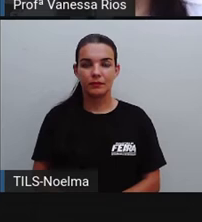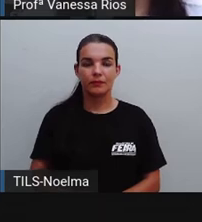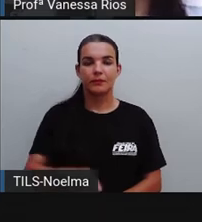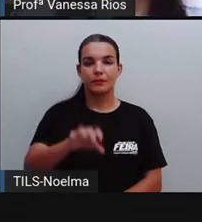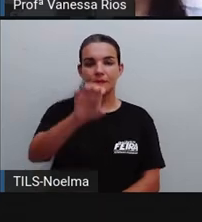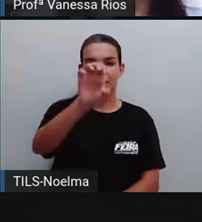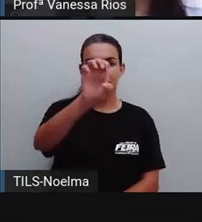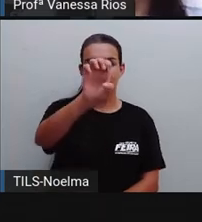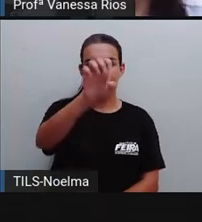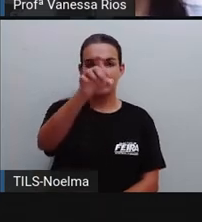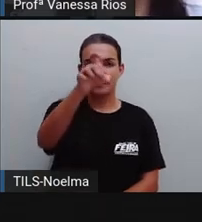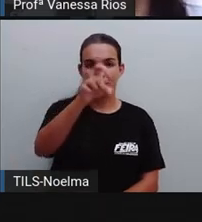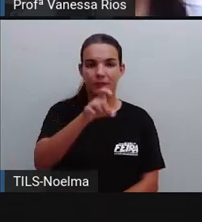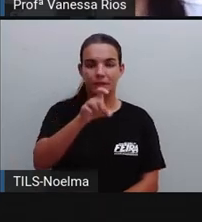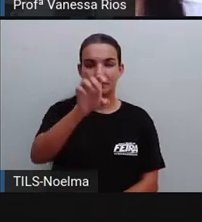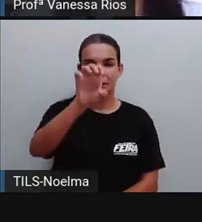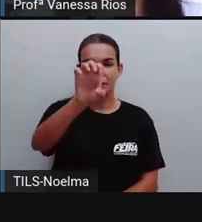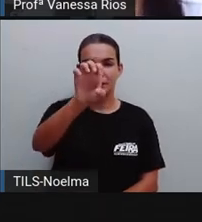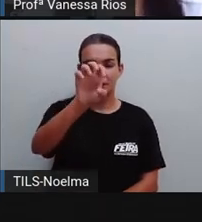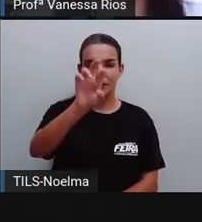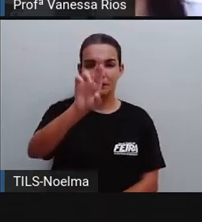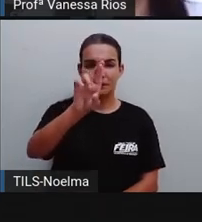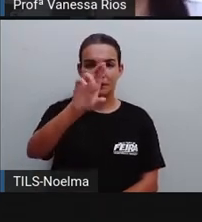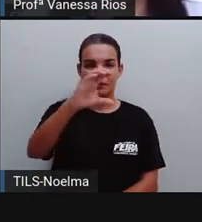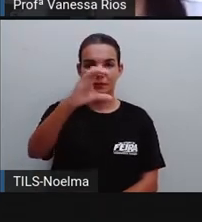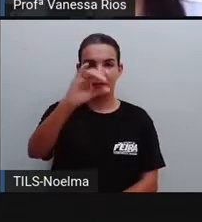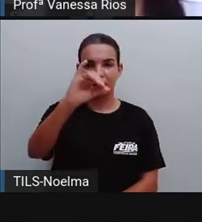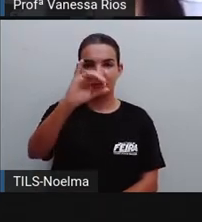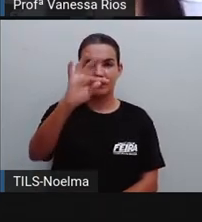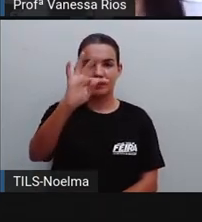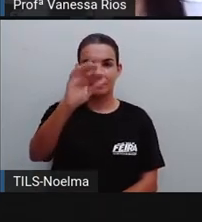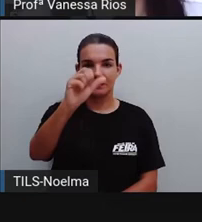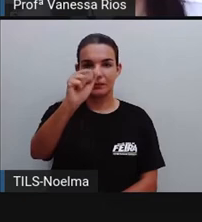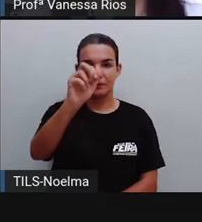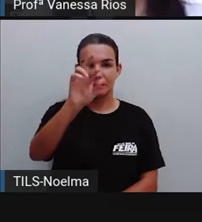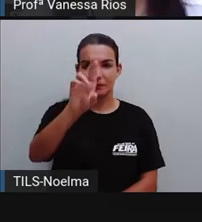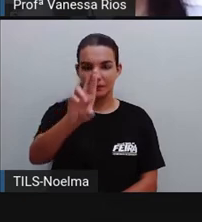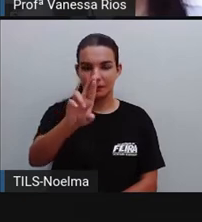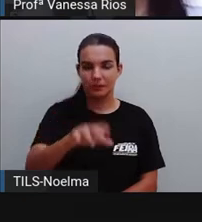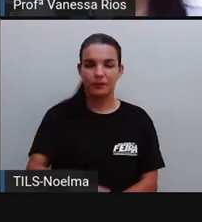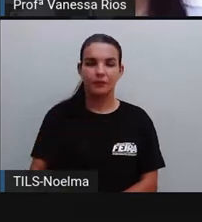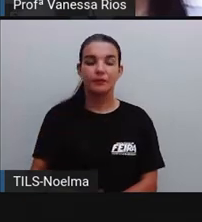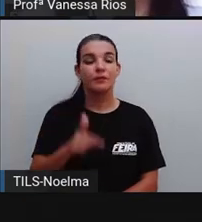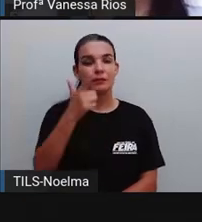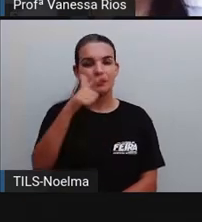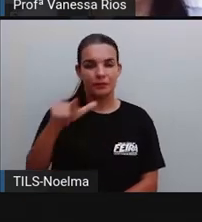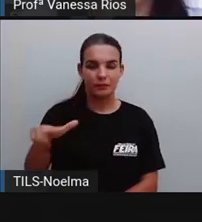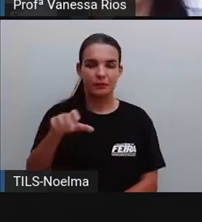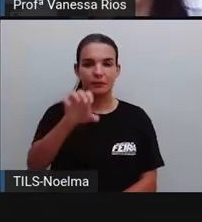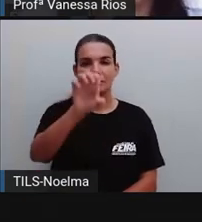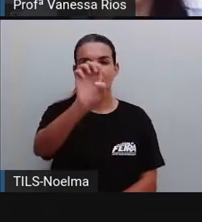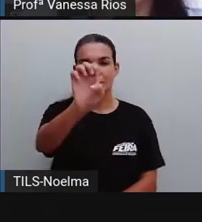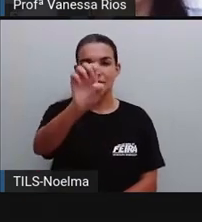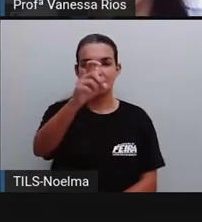Exercitar. Exercitar. Repetindo, a palavra é exercitar.